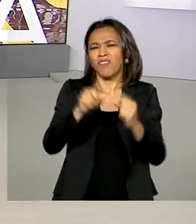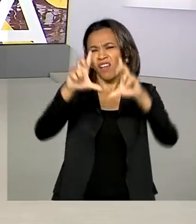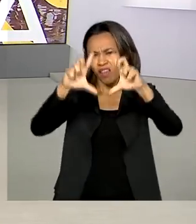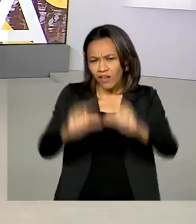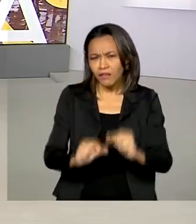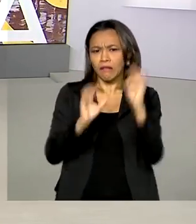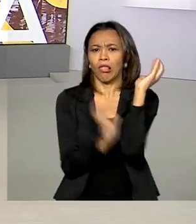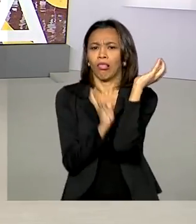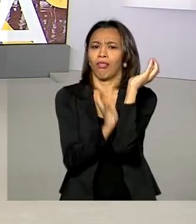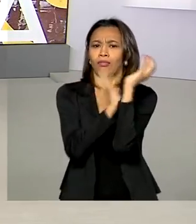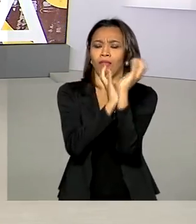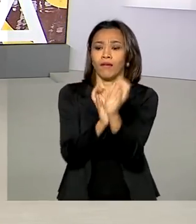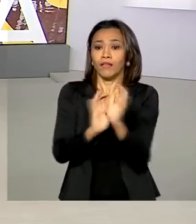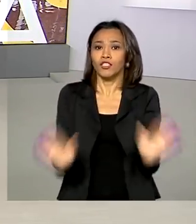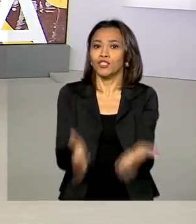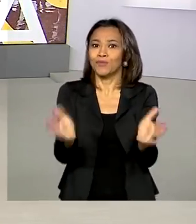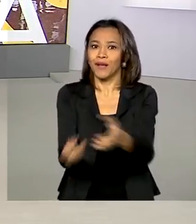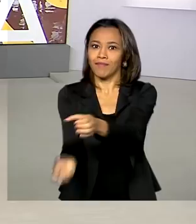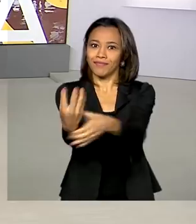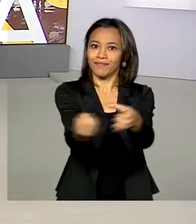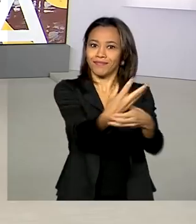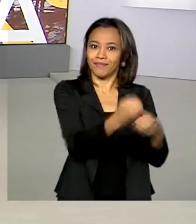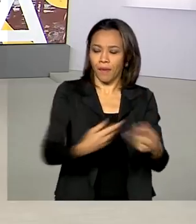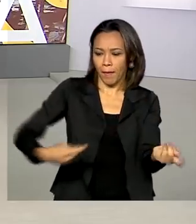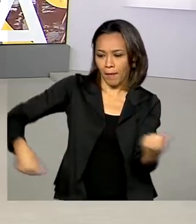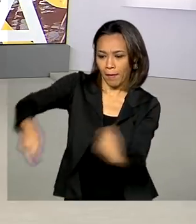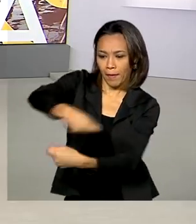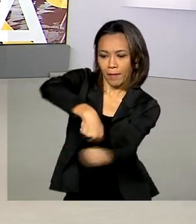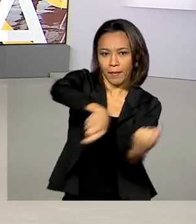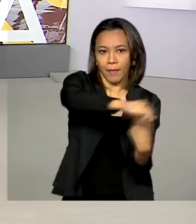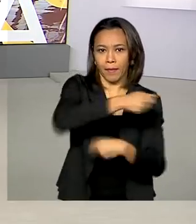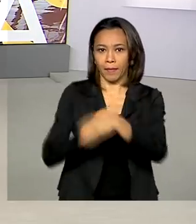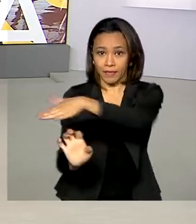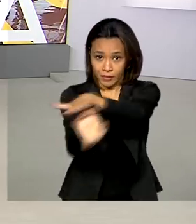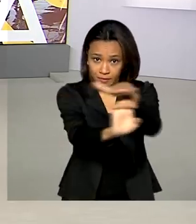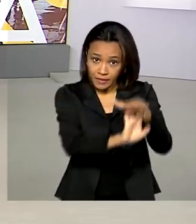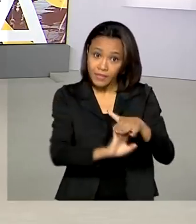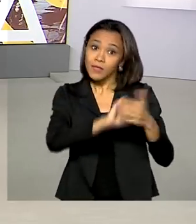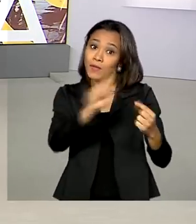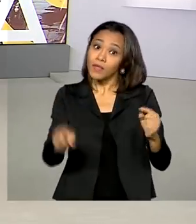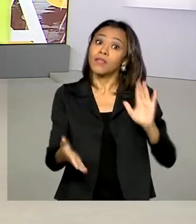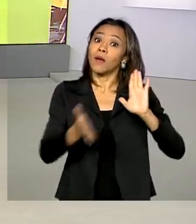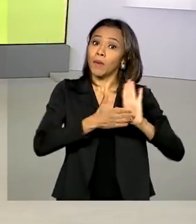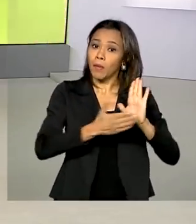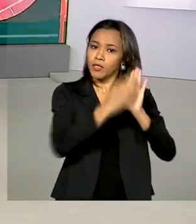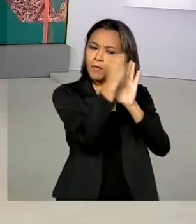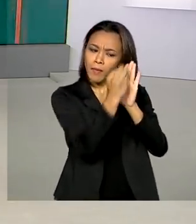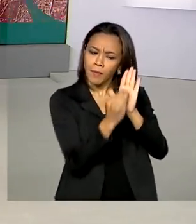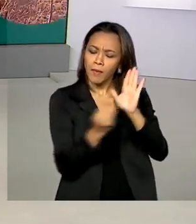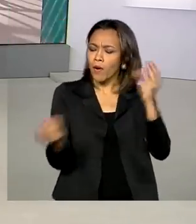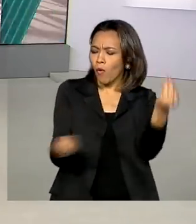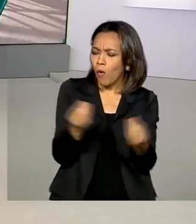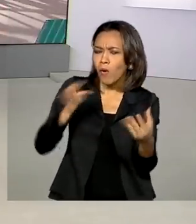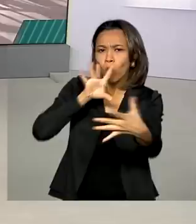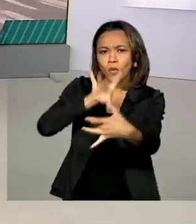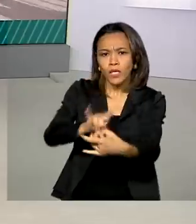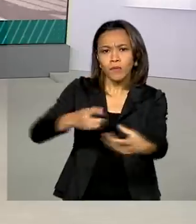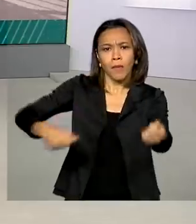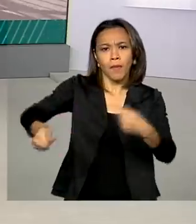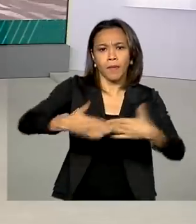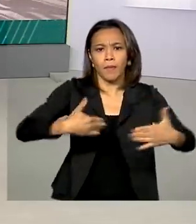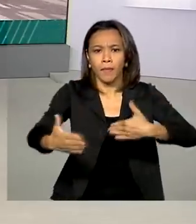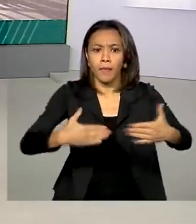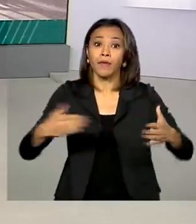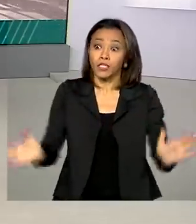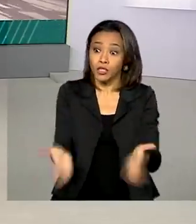facilitar a criação de negócios inovadores. A proposta estabelece a regulamentação do ambiente de negócios e estimula a